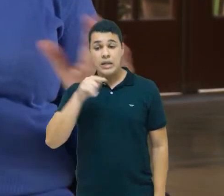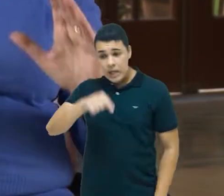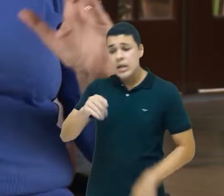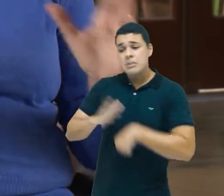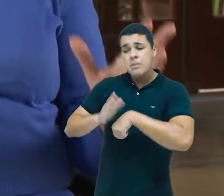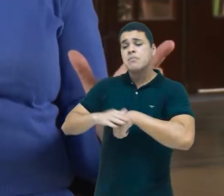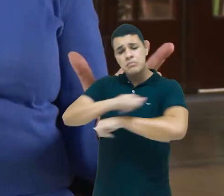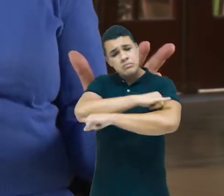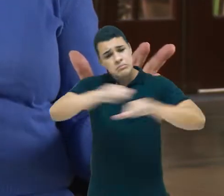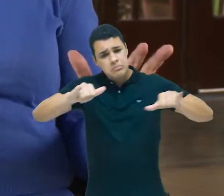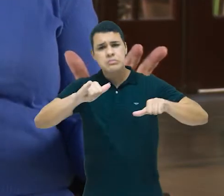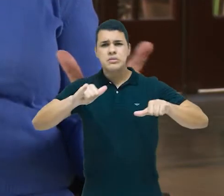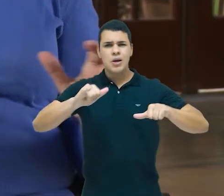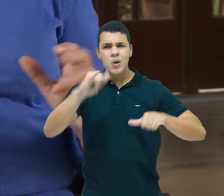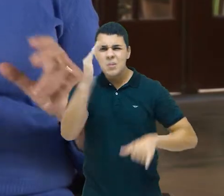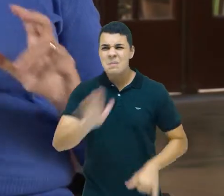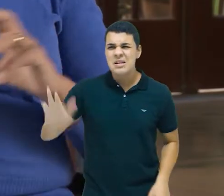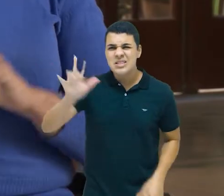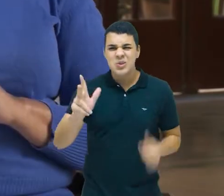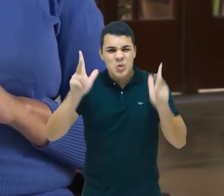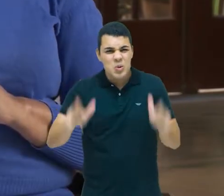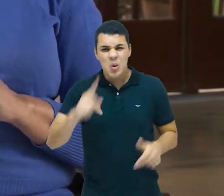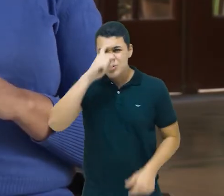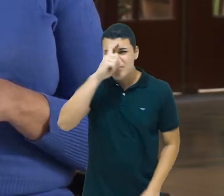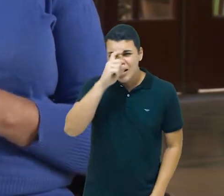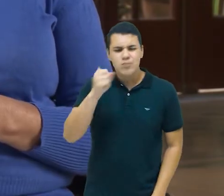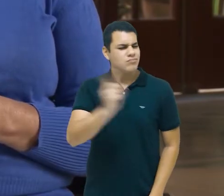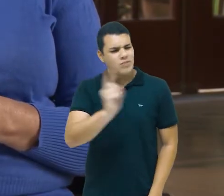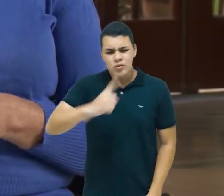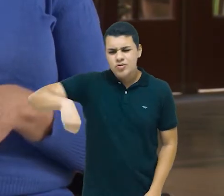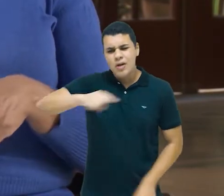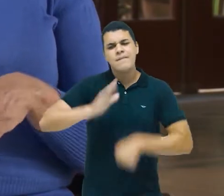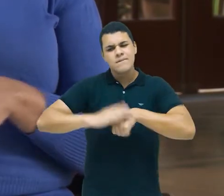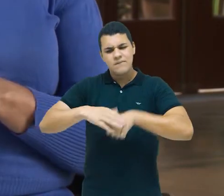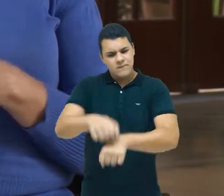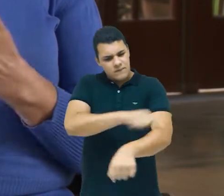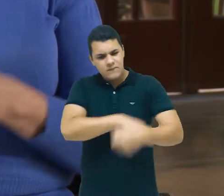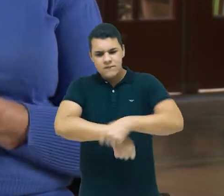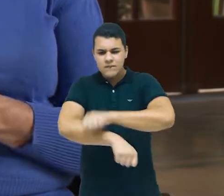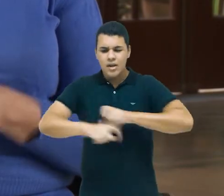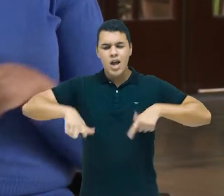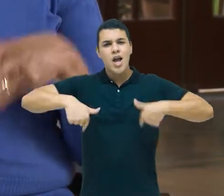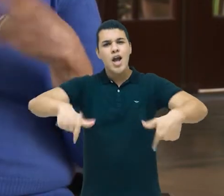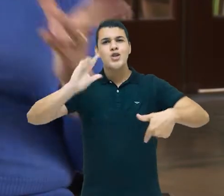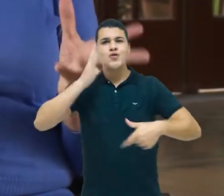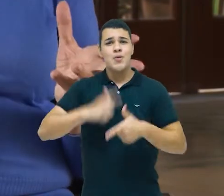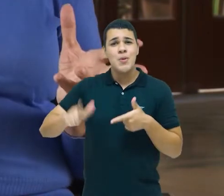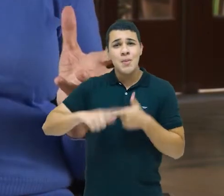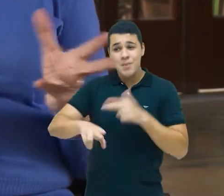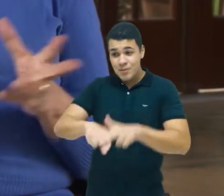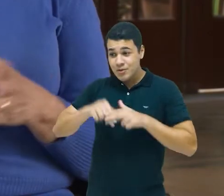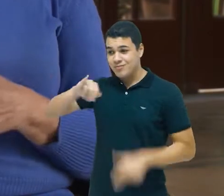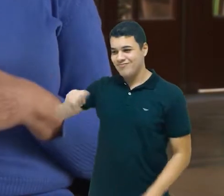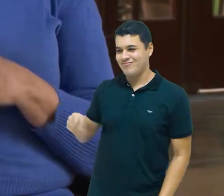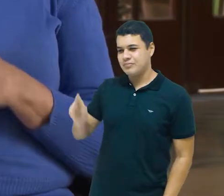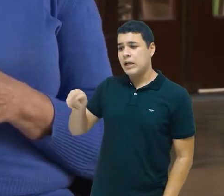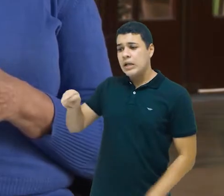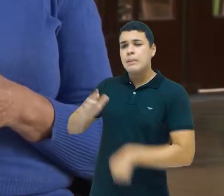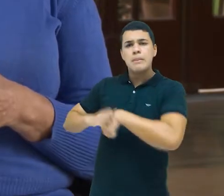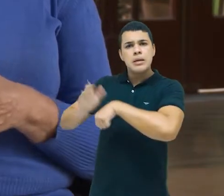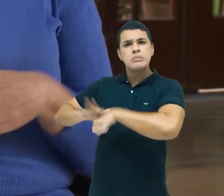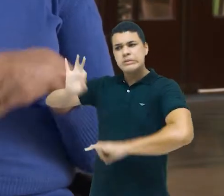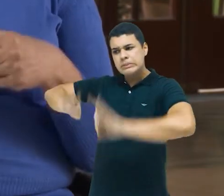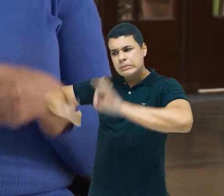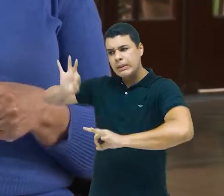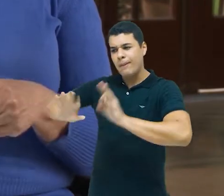hospital, nós vamos resolver esse problema. E o Juscelino Kubitschek, então, teve muitos programas no seu